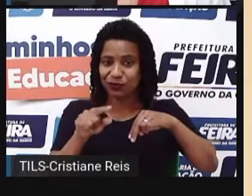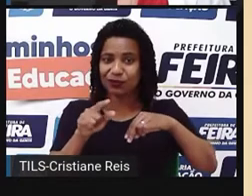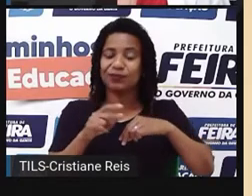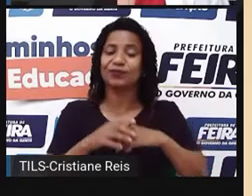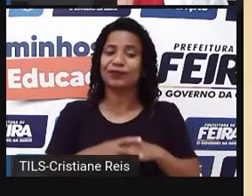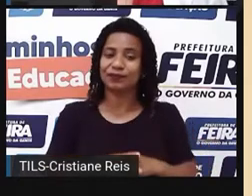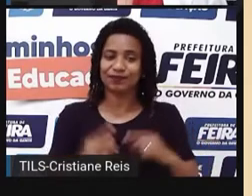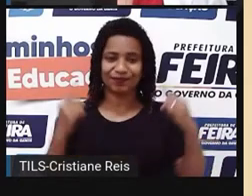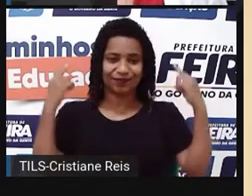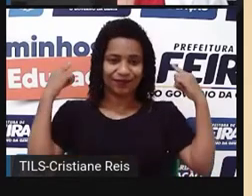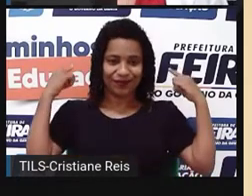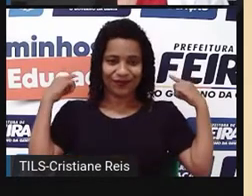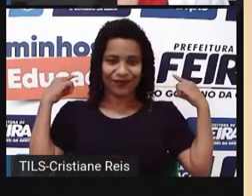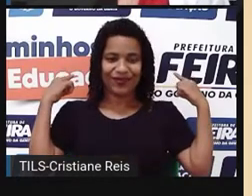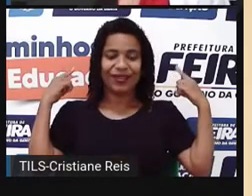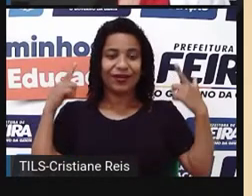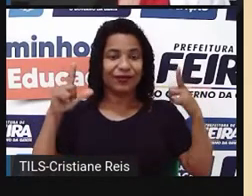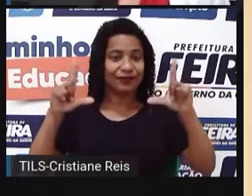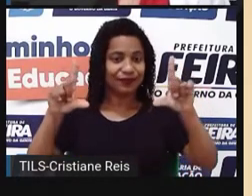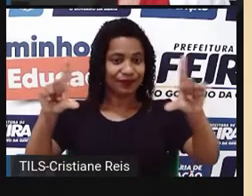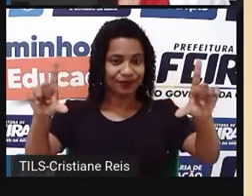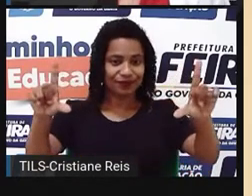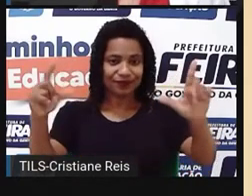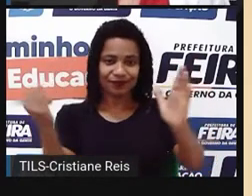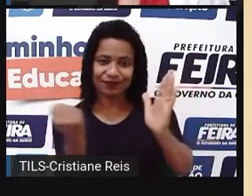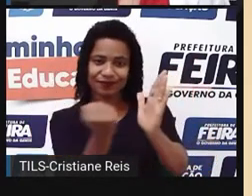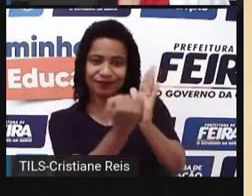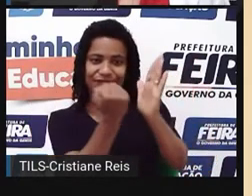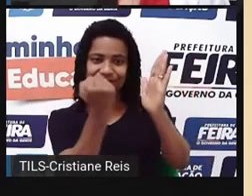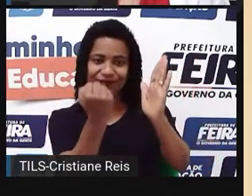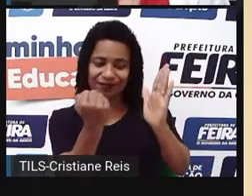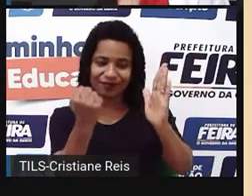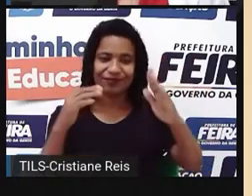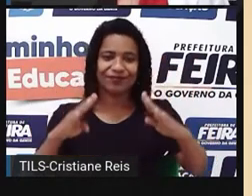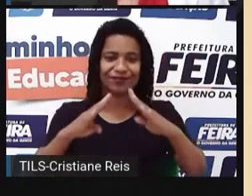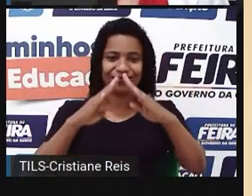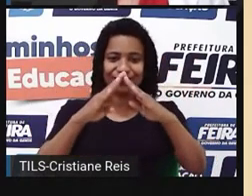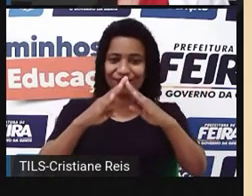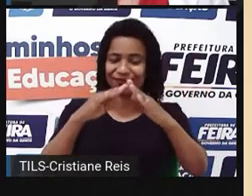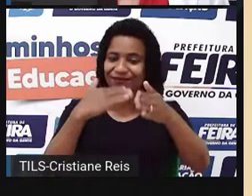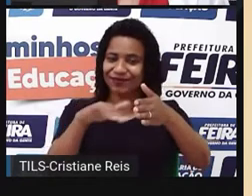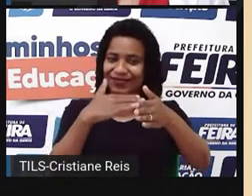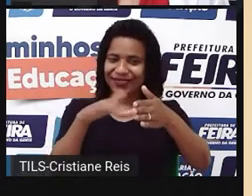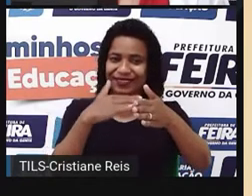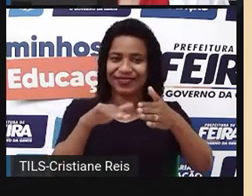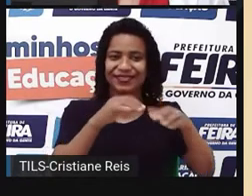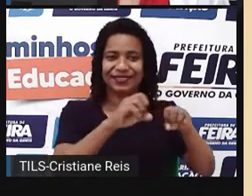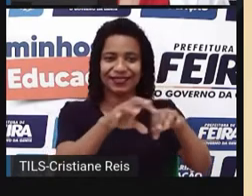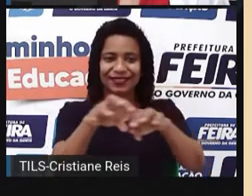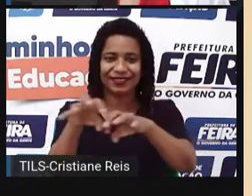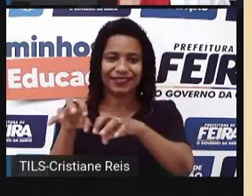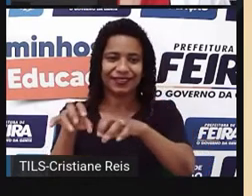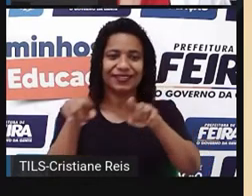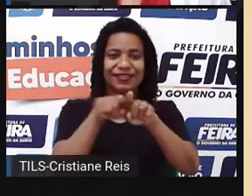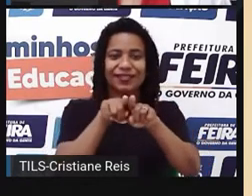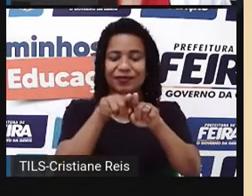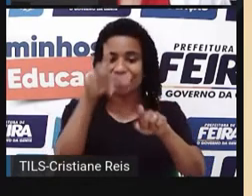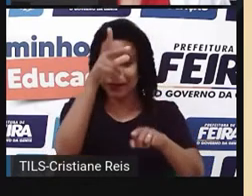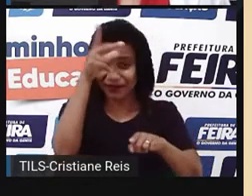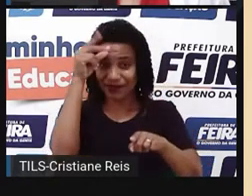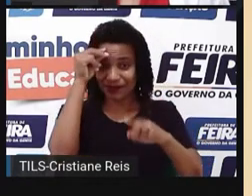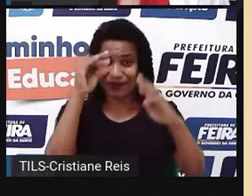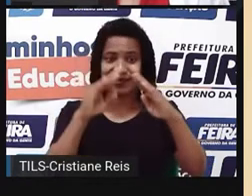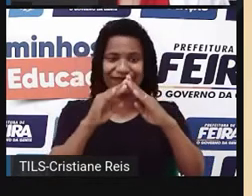Na parte de trás do vídeo, vocês podem visualizar um painel que tem logomarcas da Secretaria de Educação e da Prefeitura